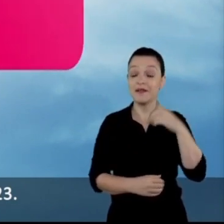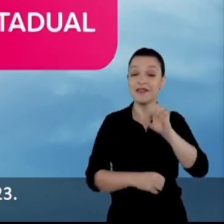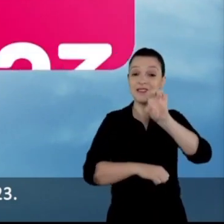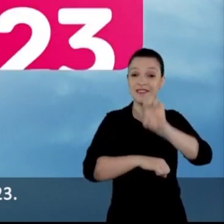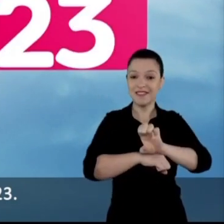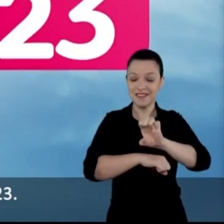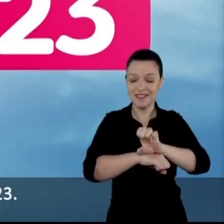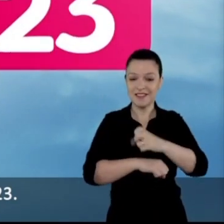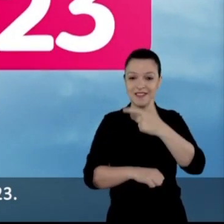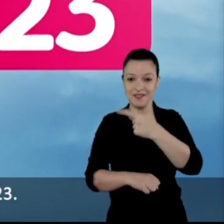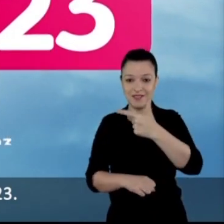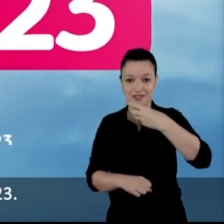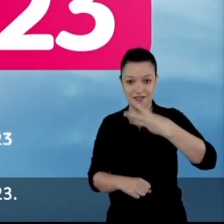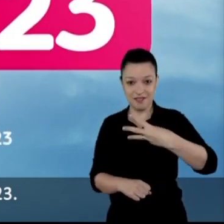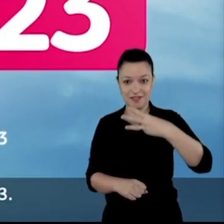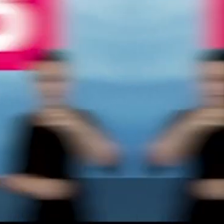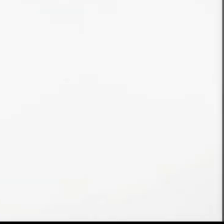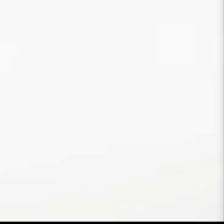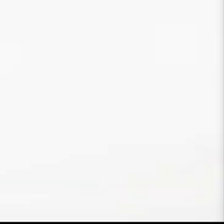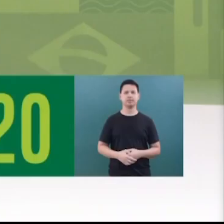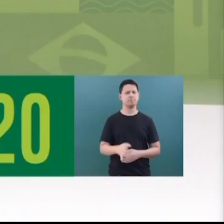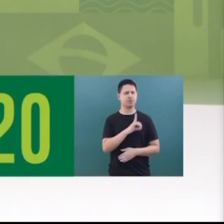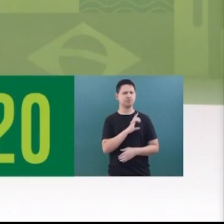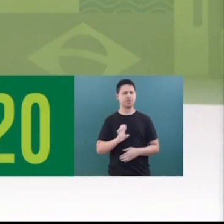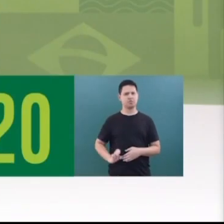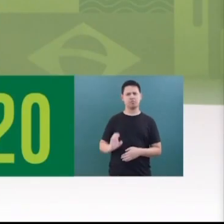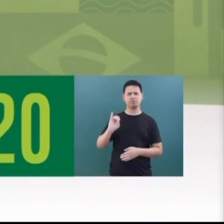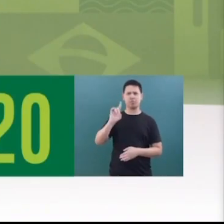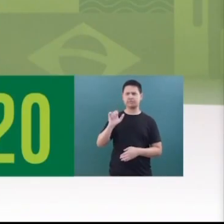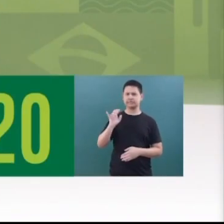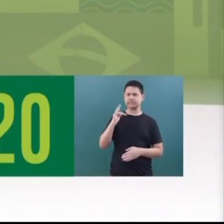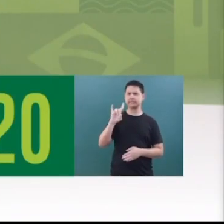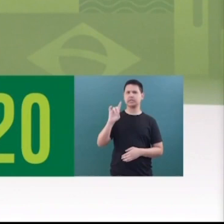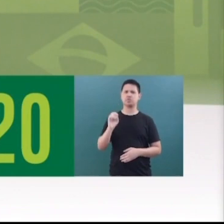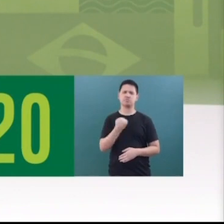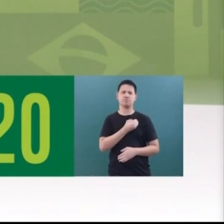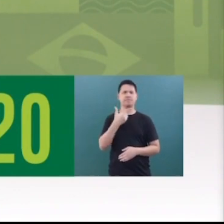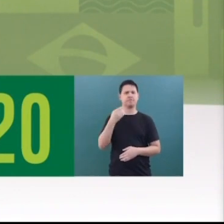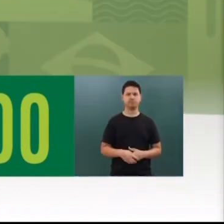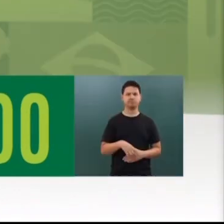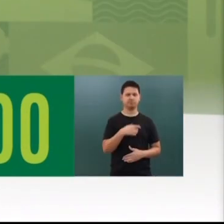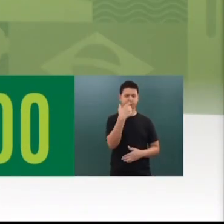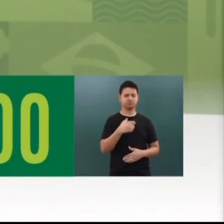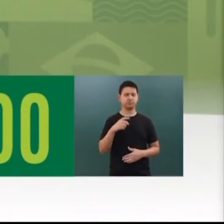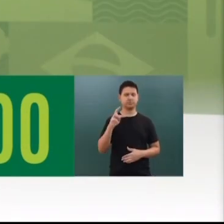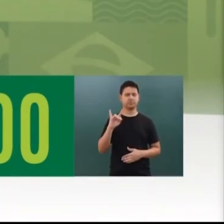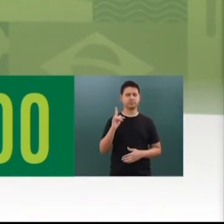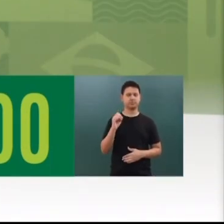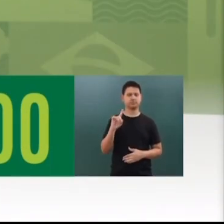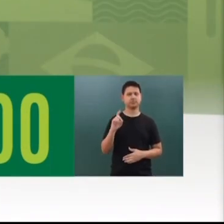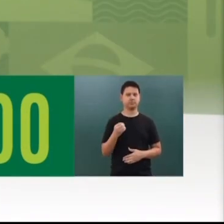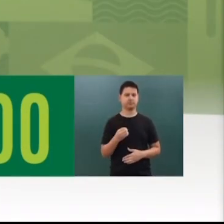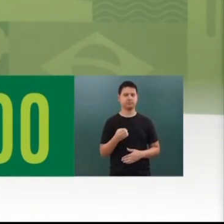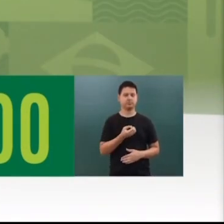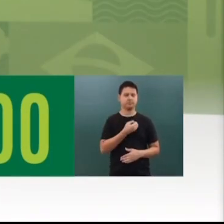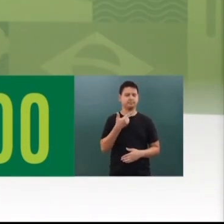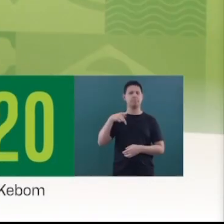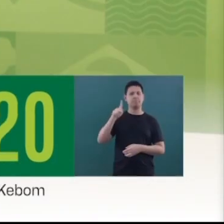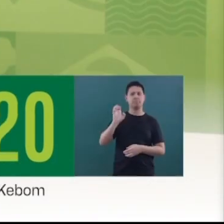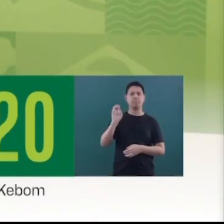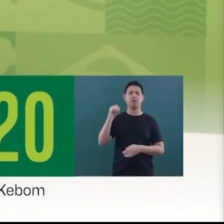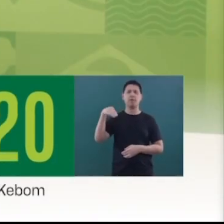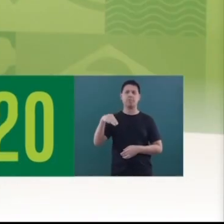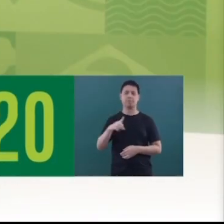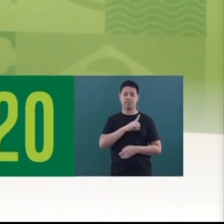estadual, 23, 0, 23. Para estadual, irmão Azelito, 20, 120. Sou Tiago Oshiti, 2700.